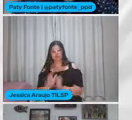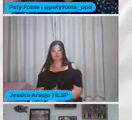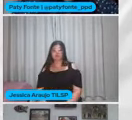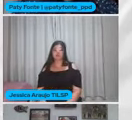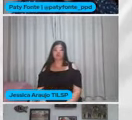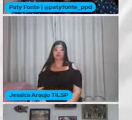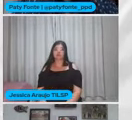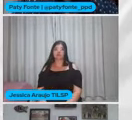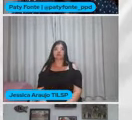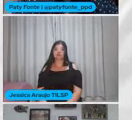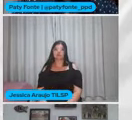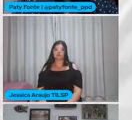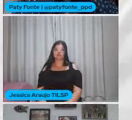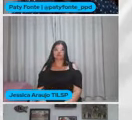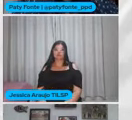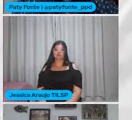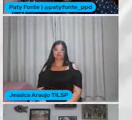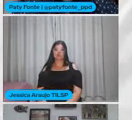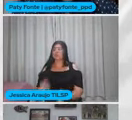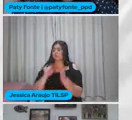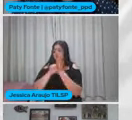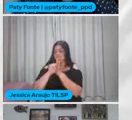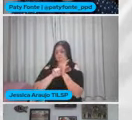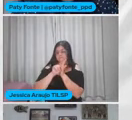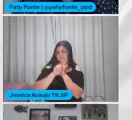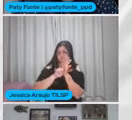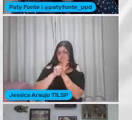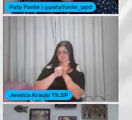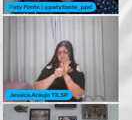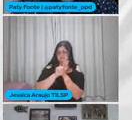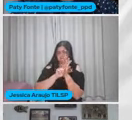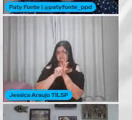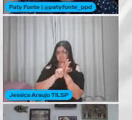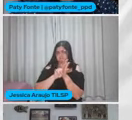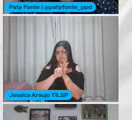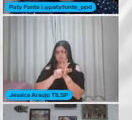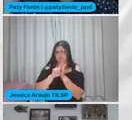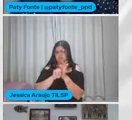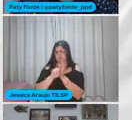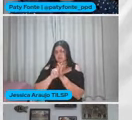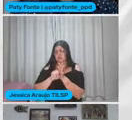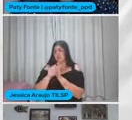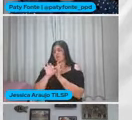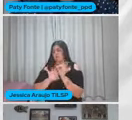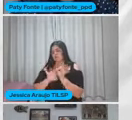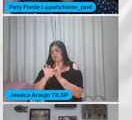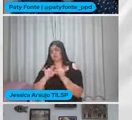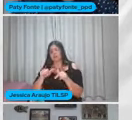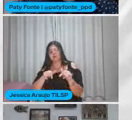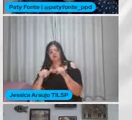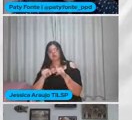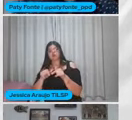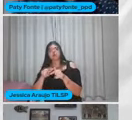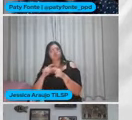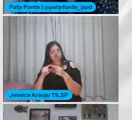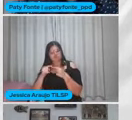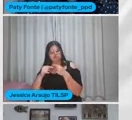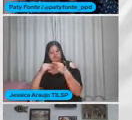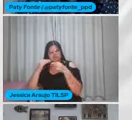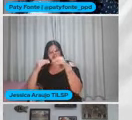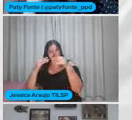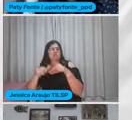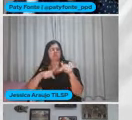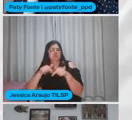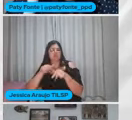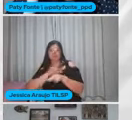Então As investigações Geradas no trabalho Num projeto Elas levam a aprendizagens